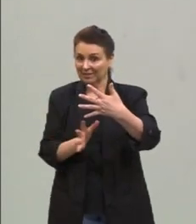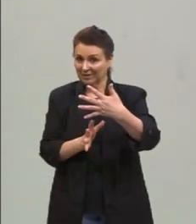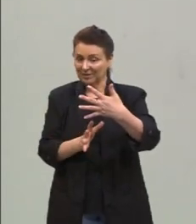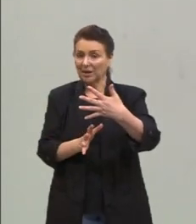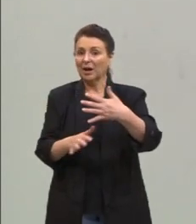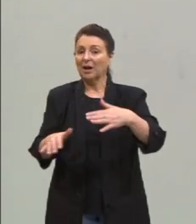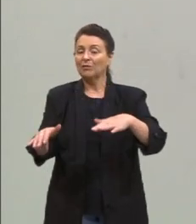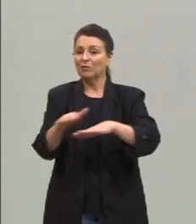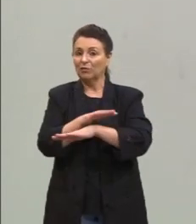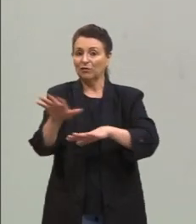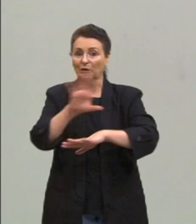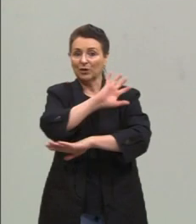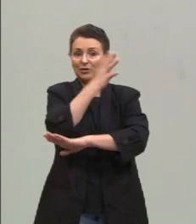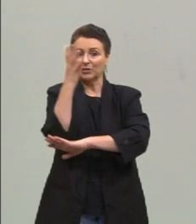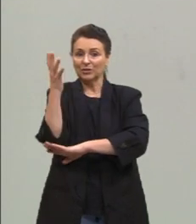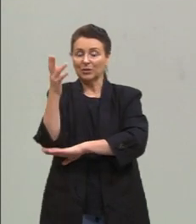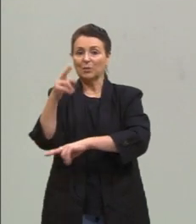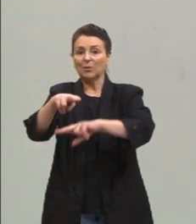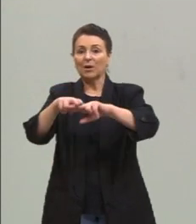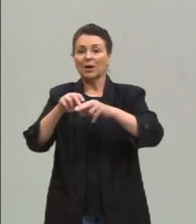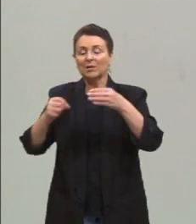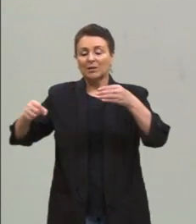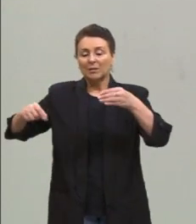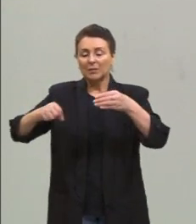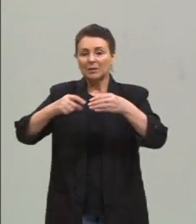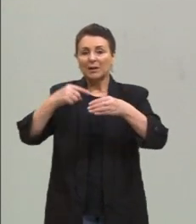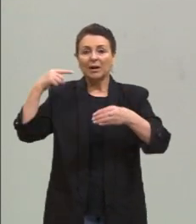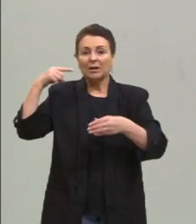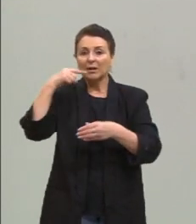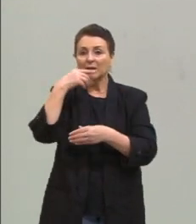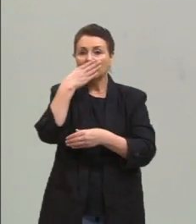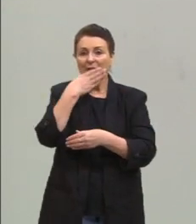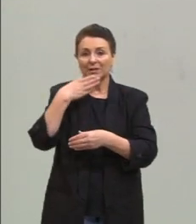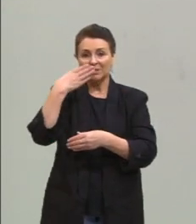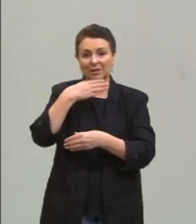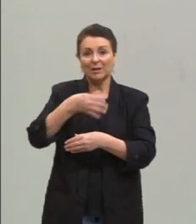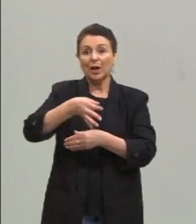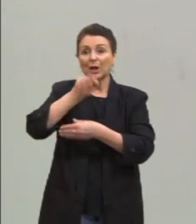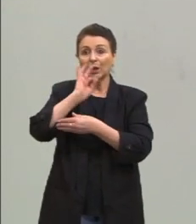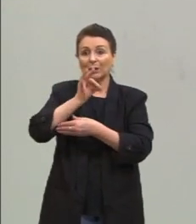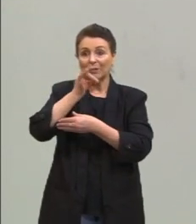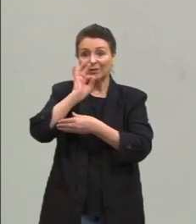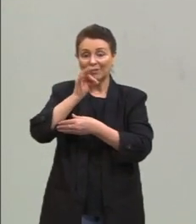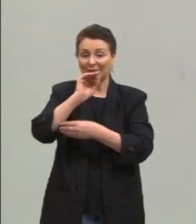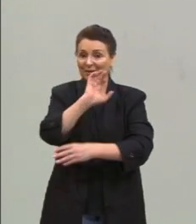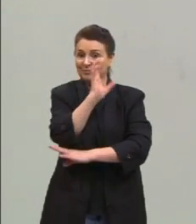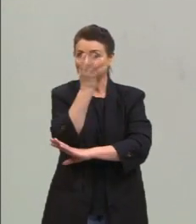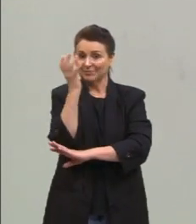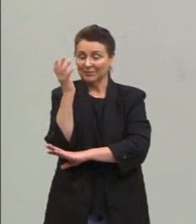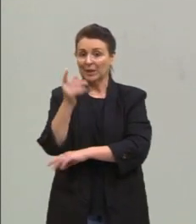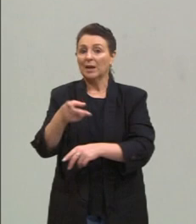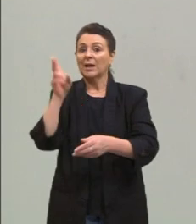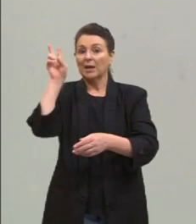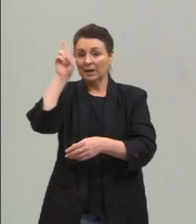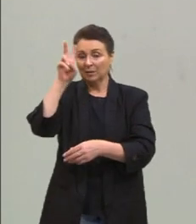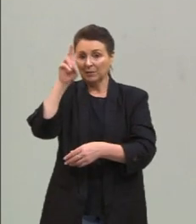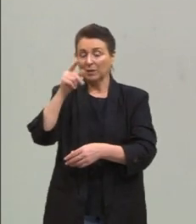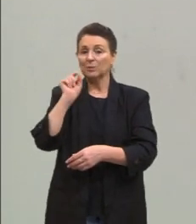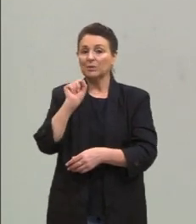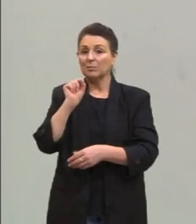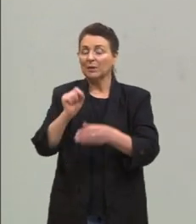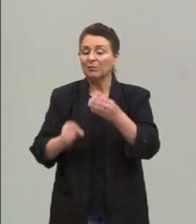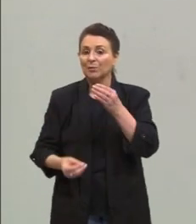destruída para o plantio da cana-de-açúcar e do café. Lembrar que esse café, essa cana-de-açúcar, também foi